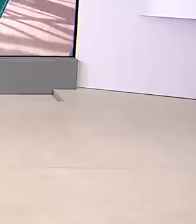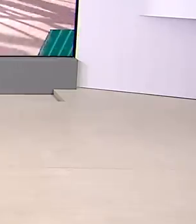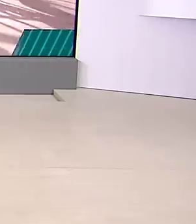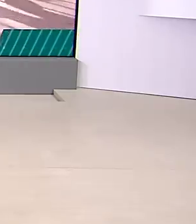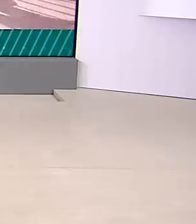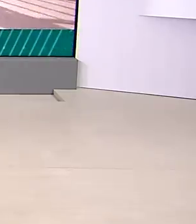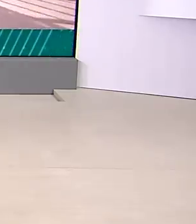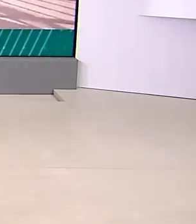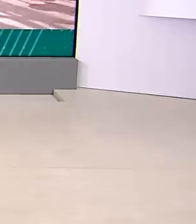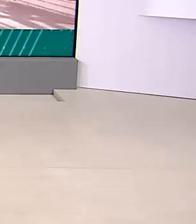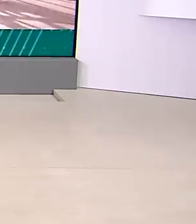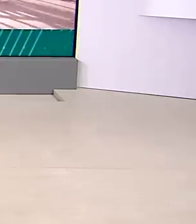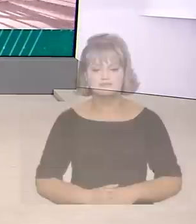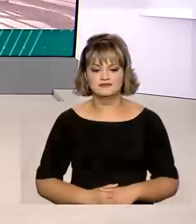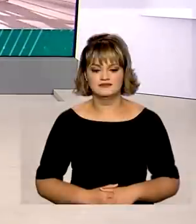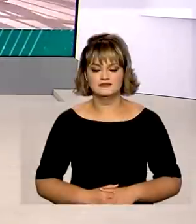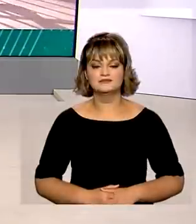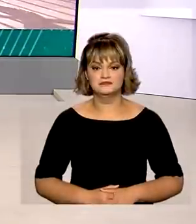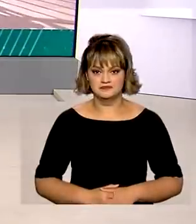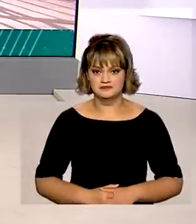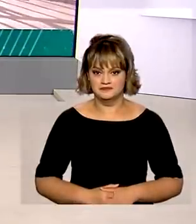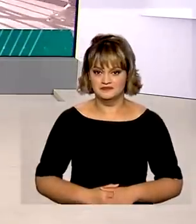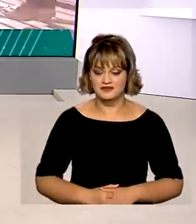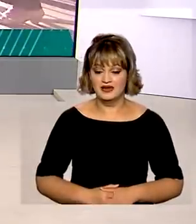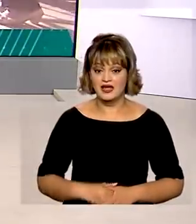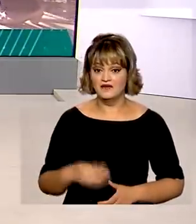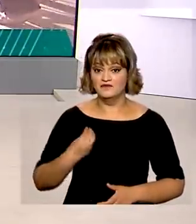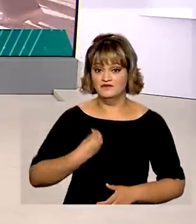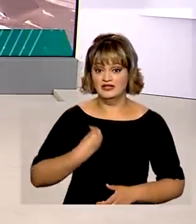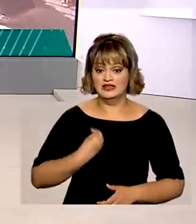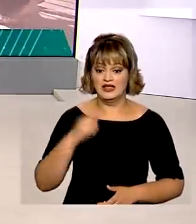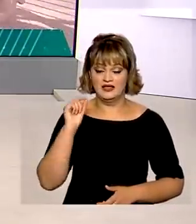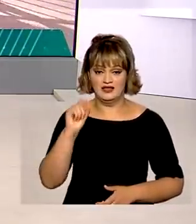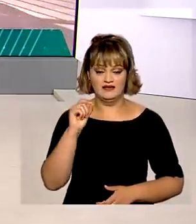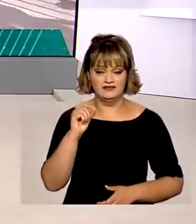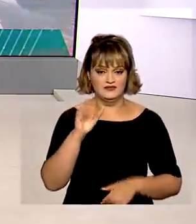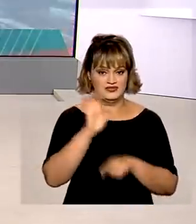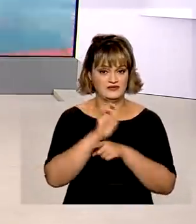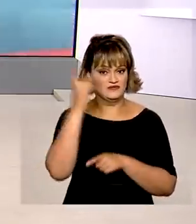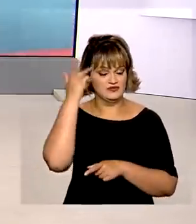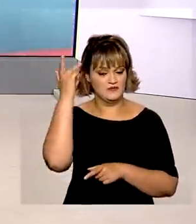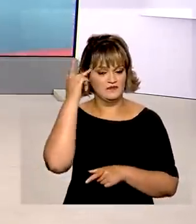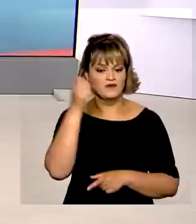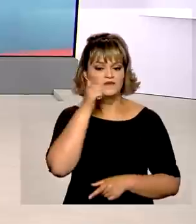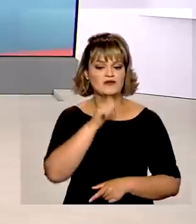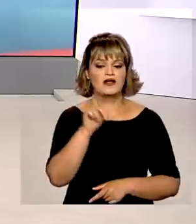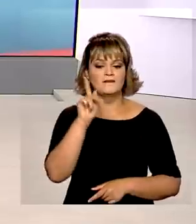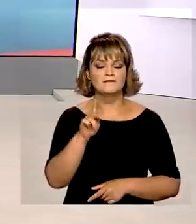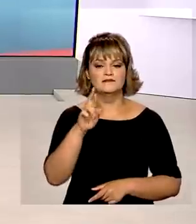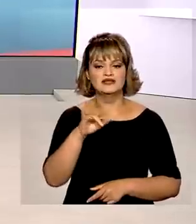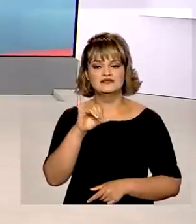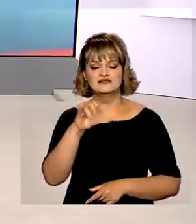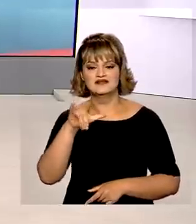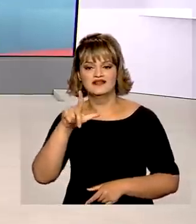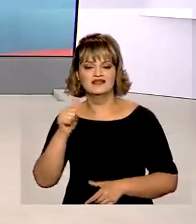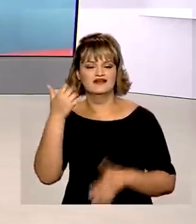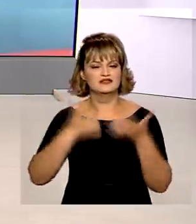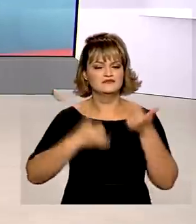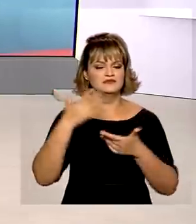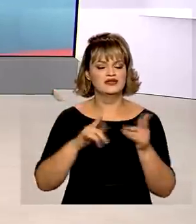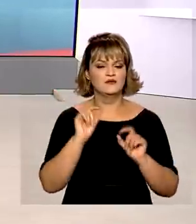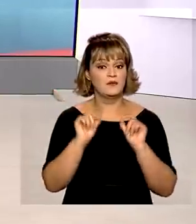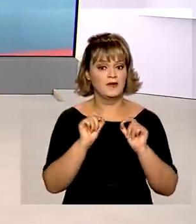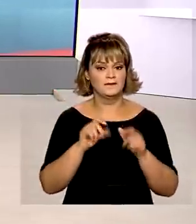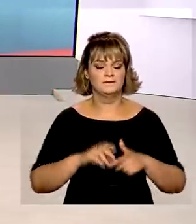metropolitana de São José do Rio Preto. Quem está por lá e tem os detalhes para a gente é Priscila Kersh. Oi, Priscila, bom